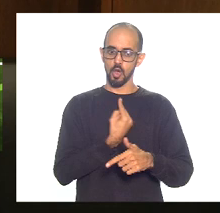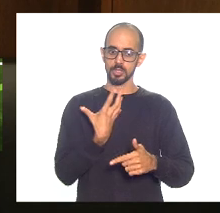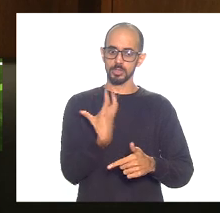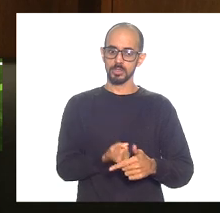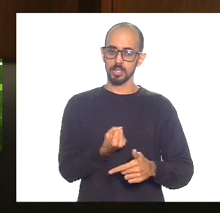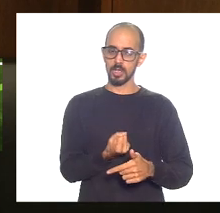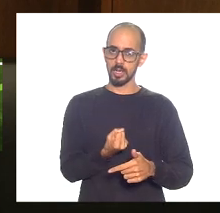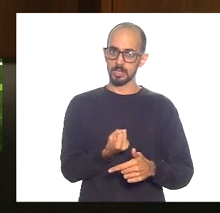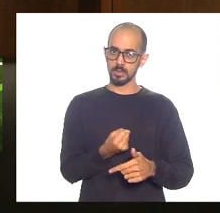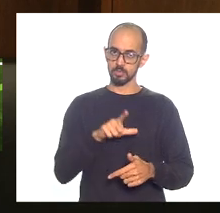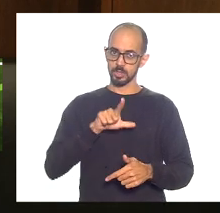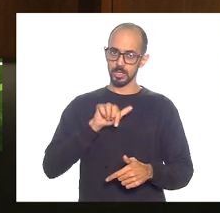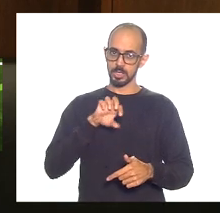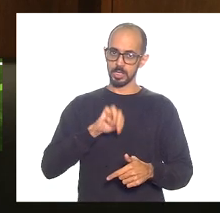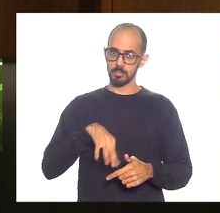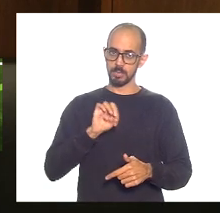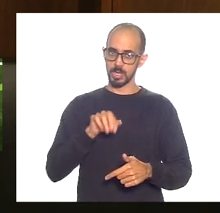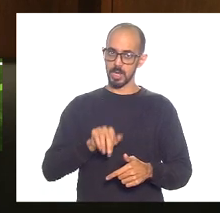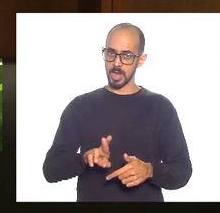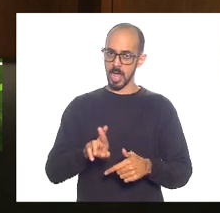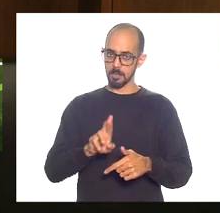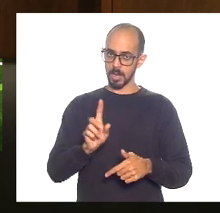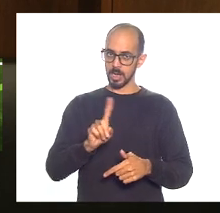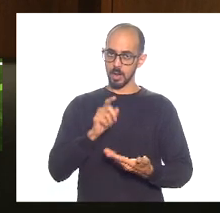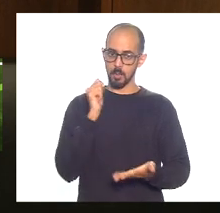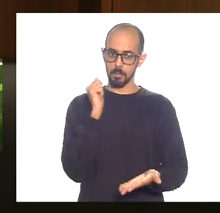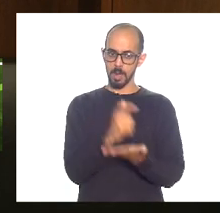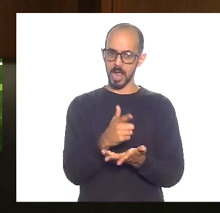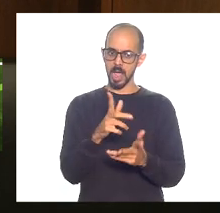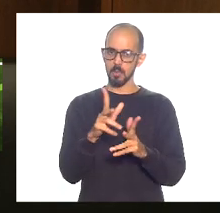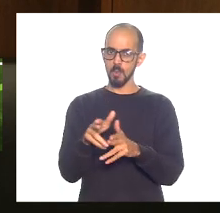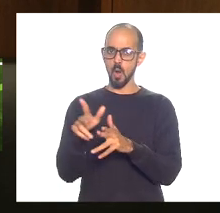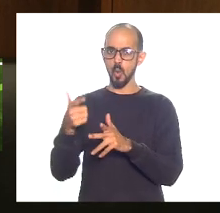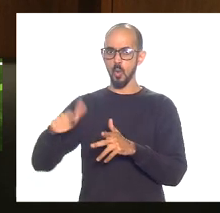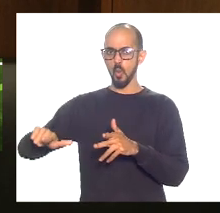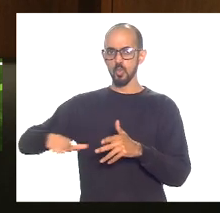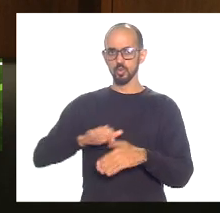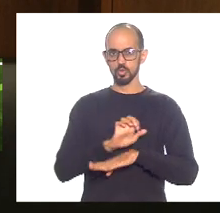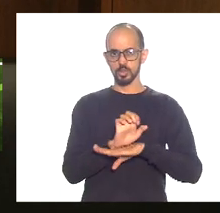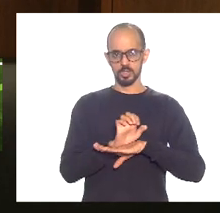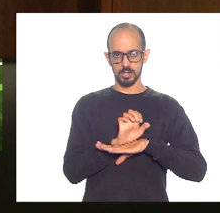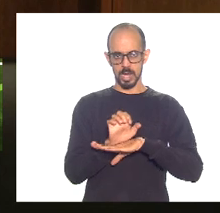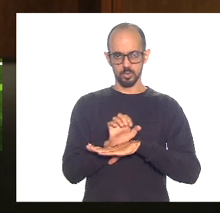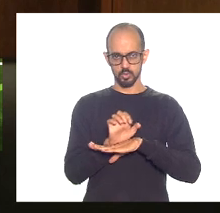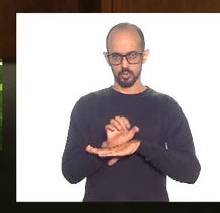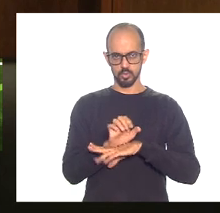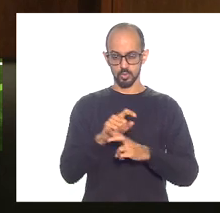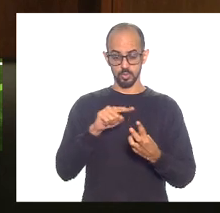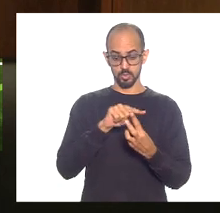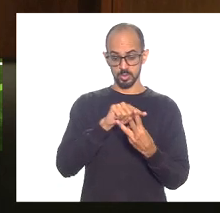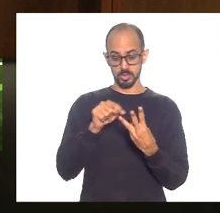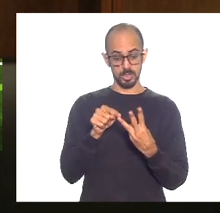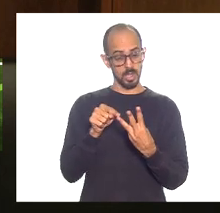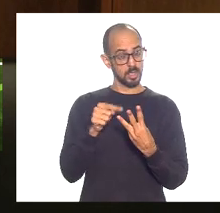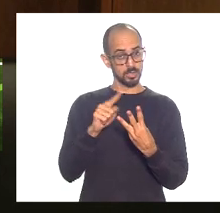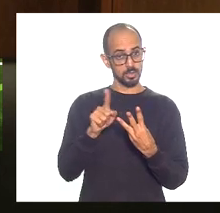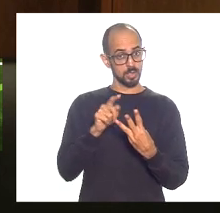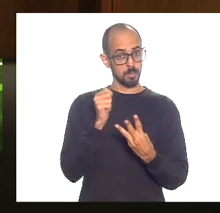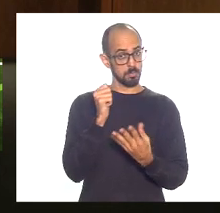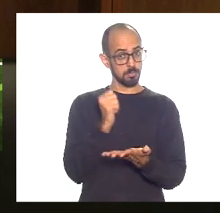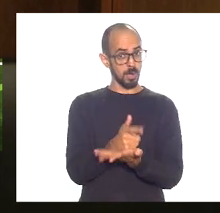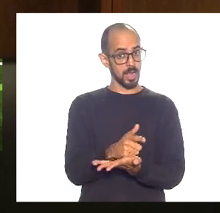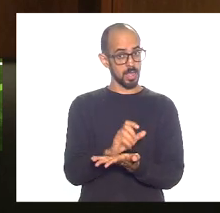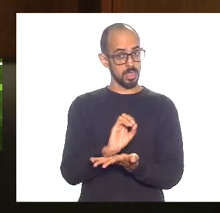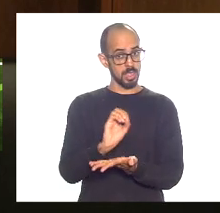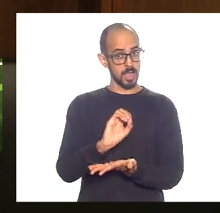plano e nós estamos por liminar para não pagar a dívida como muitos e muitos estados o exemplo que eu dei dos três não estão pagando sem nenhuma marra